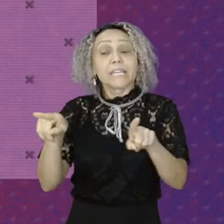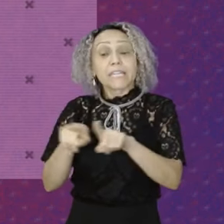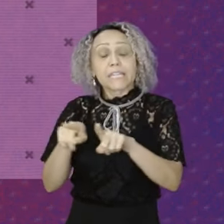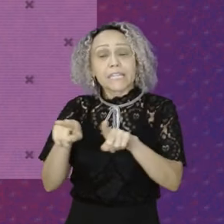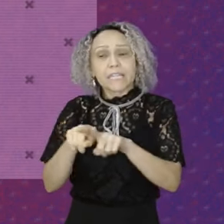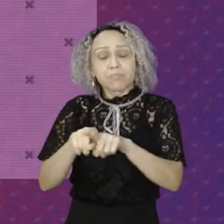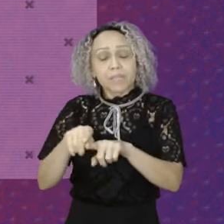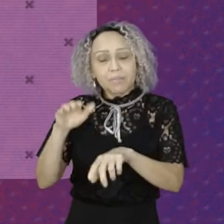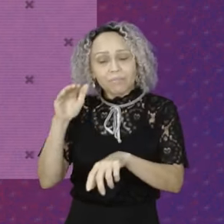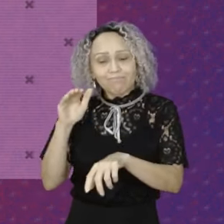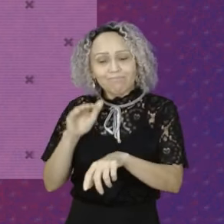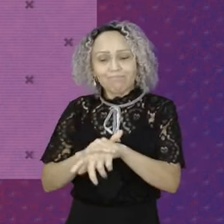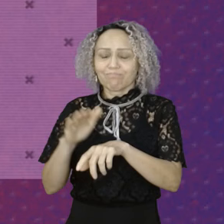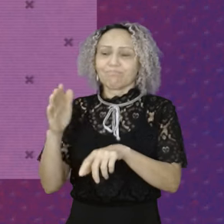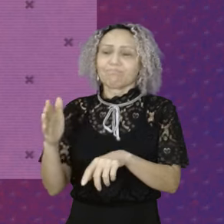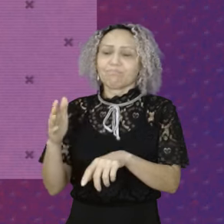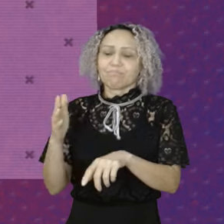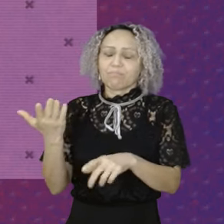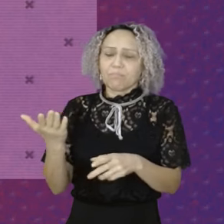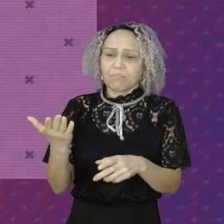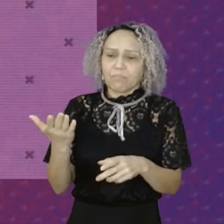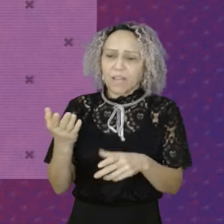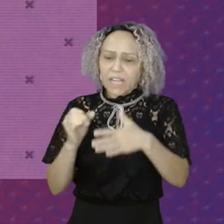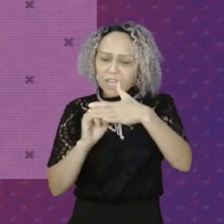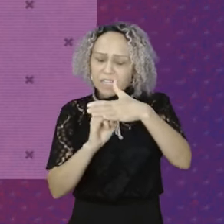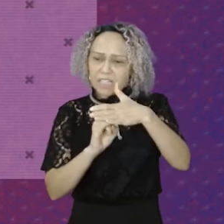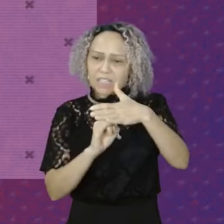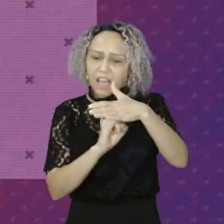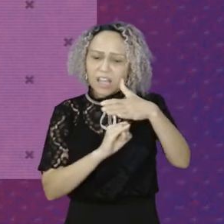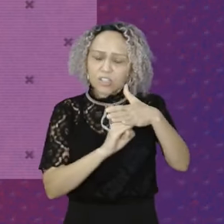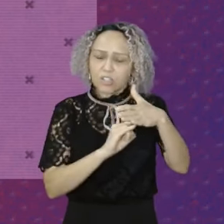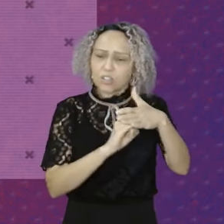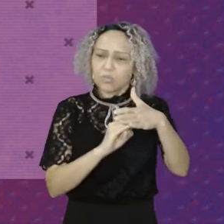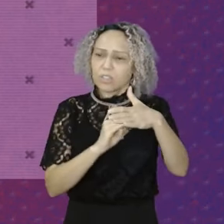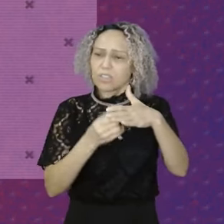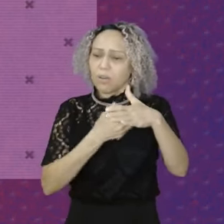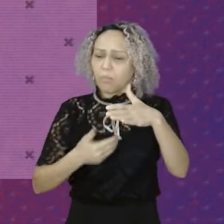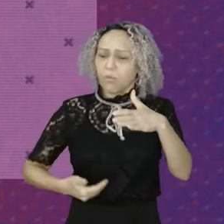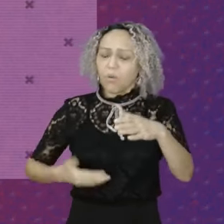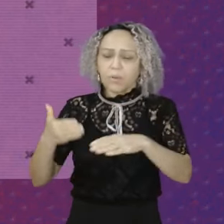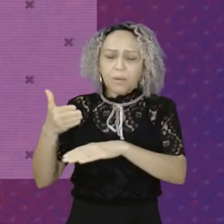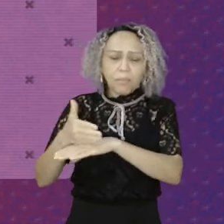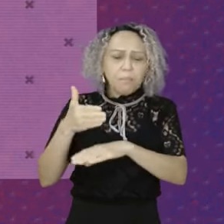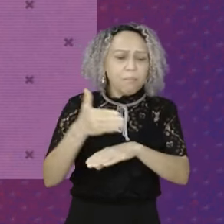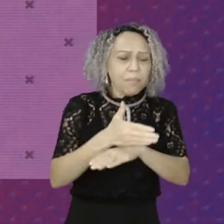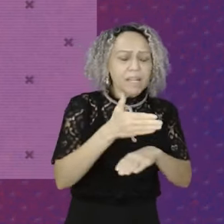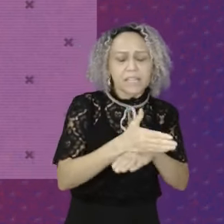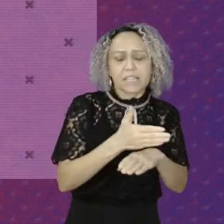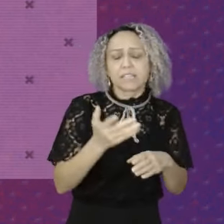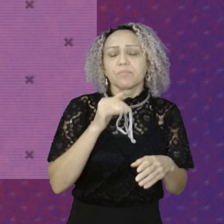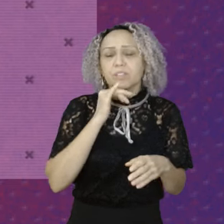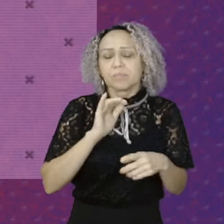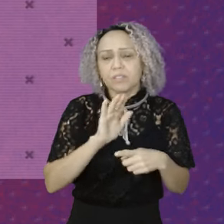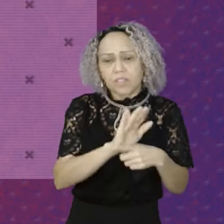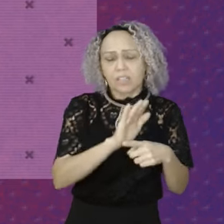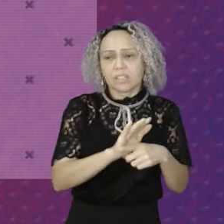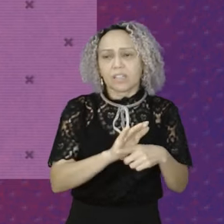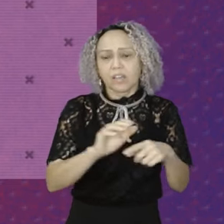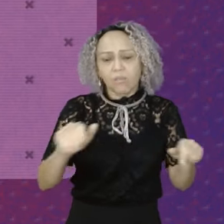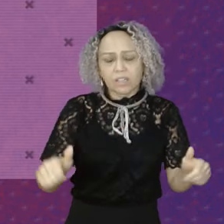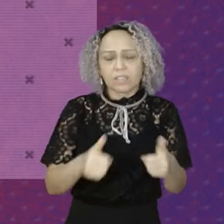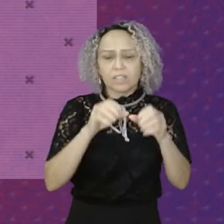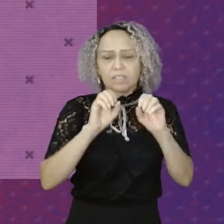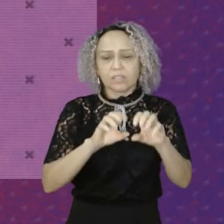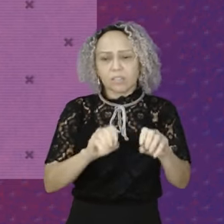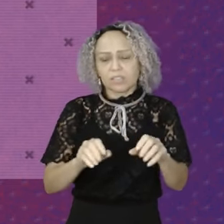Nas condições de vida Das pessoas Na qualidade Da educação Na qualidade Do transporte Na qualidade Da saúde